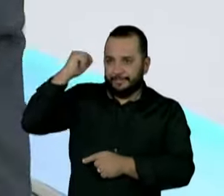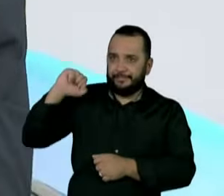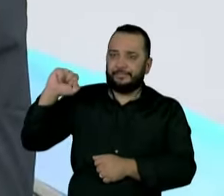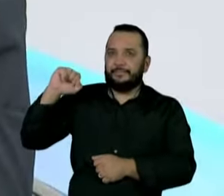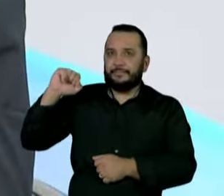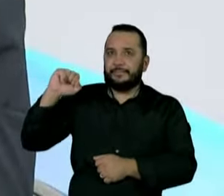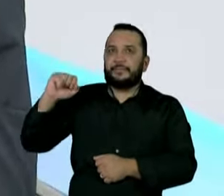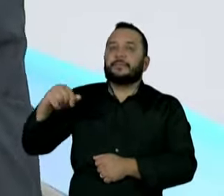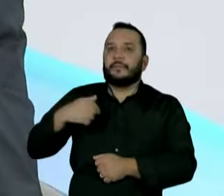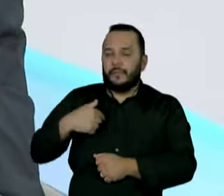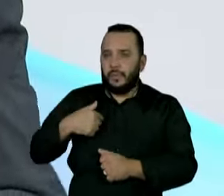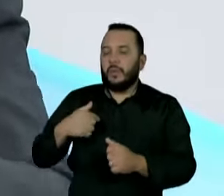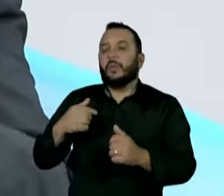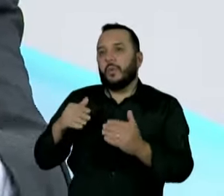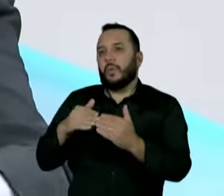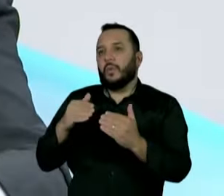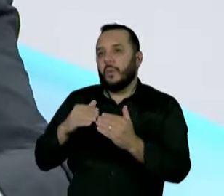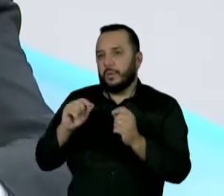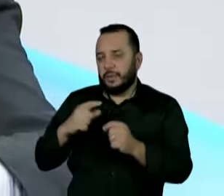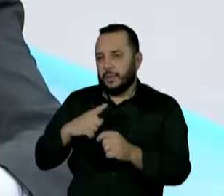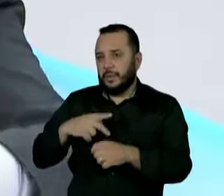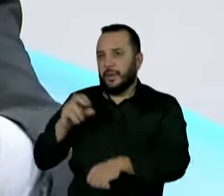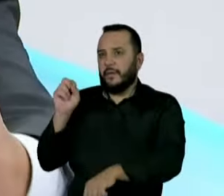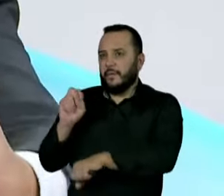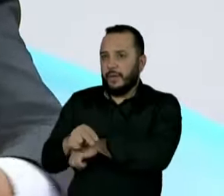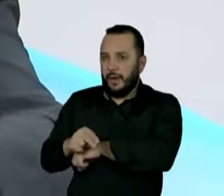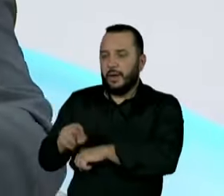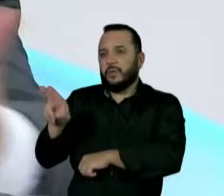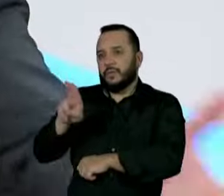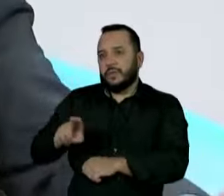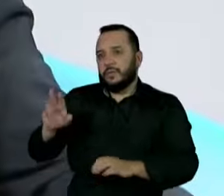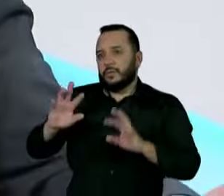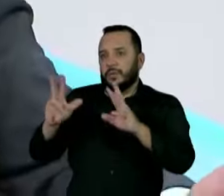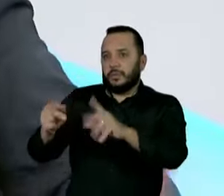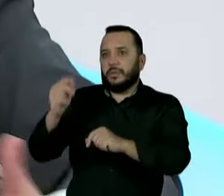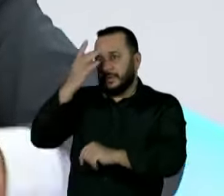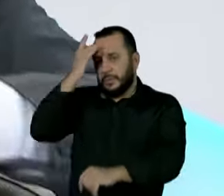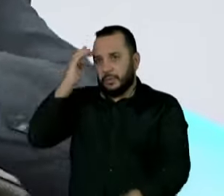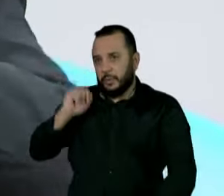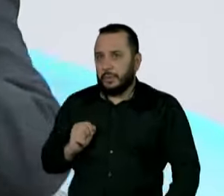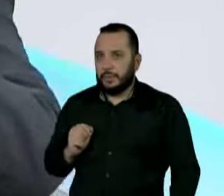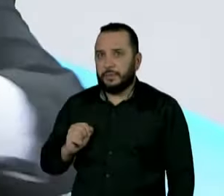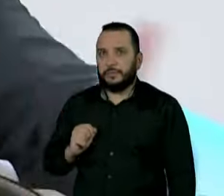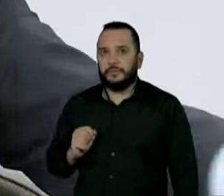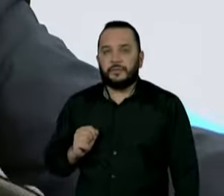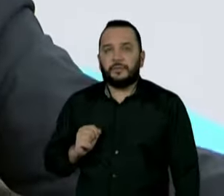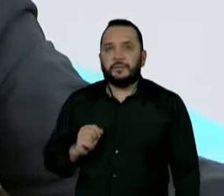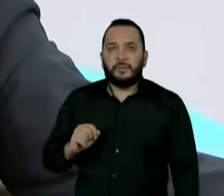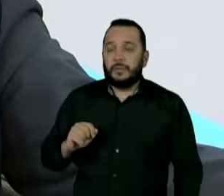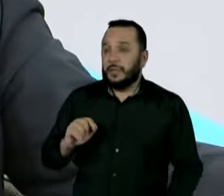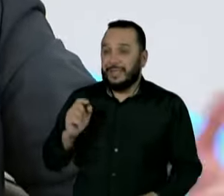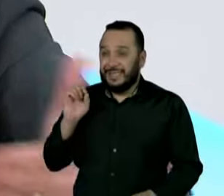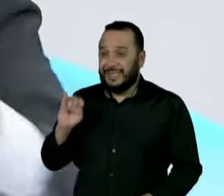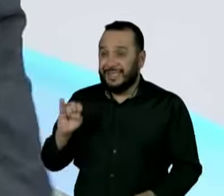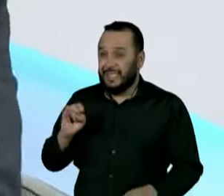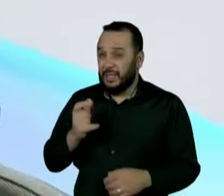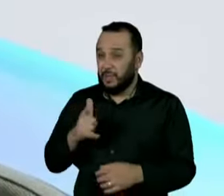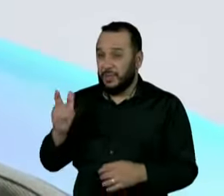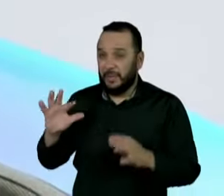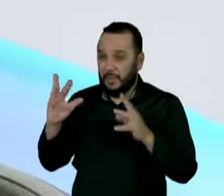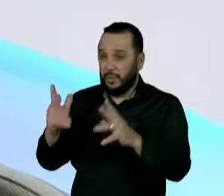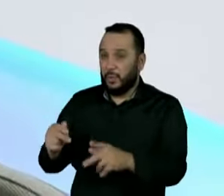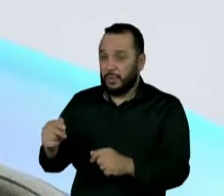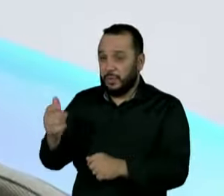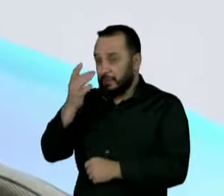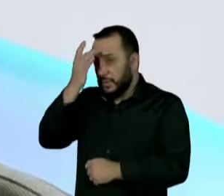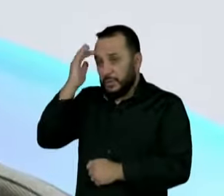seguinte, eu sou favorável a que nós tenhamos vagas de universidade pública para todas as pessoas. Se não tivermos vagas para todas as pessoas, eu acho que